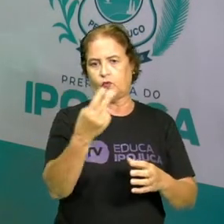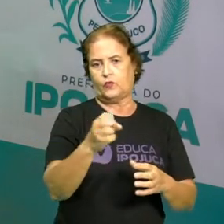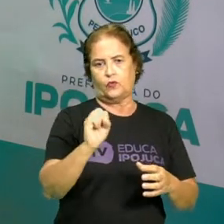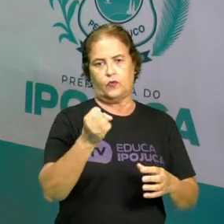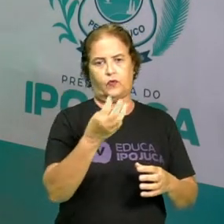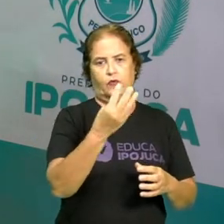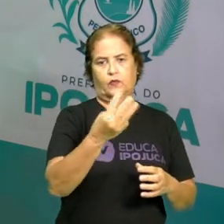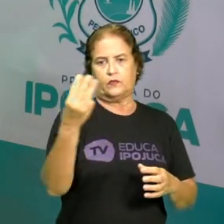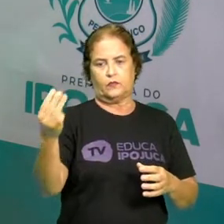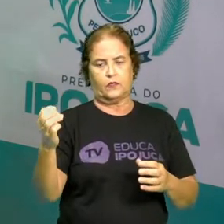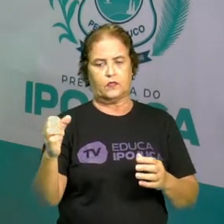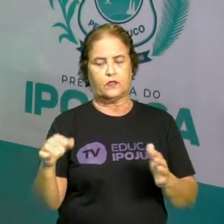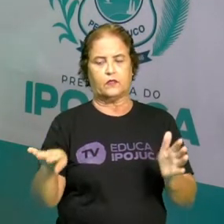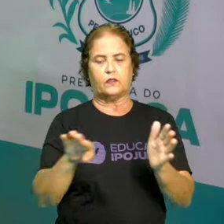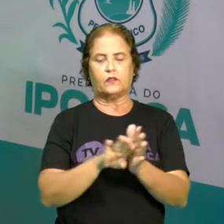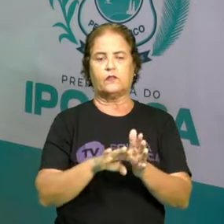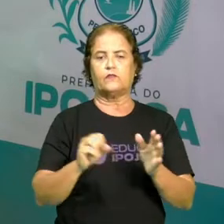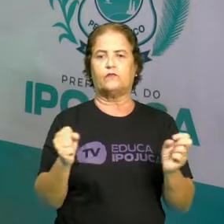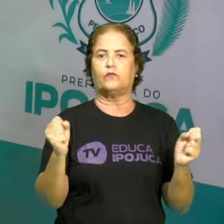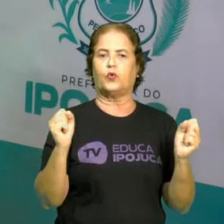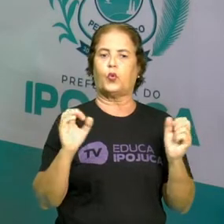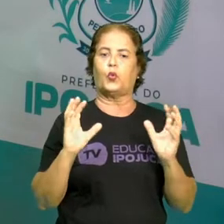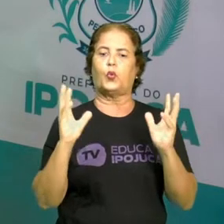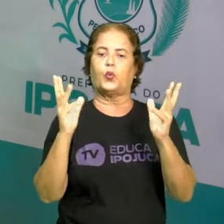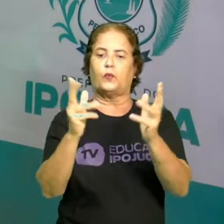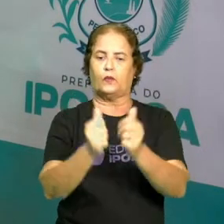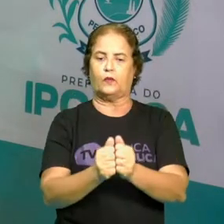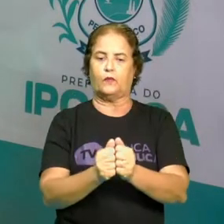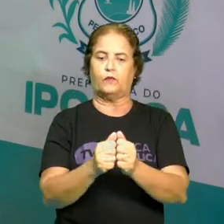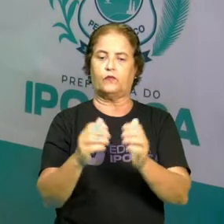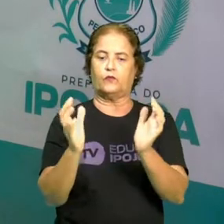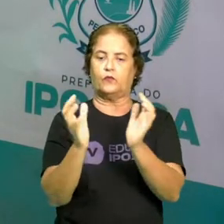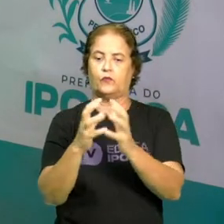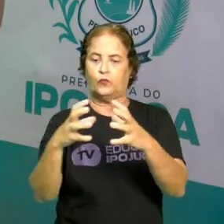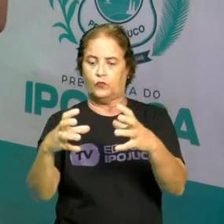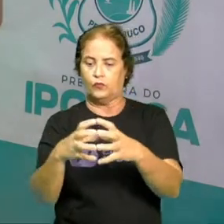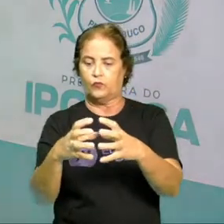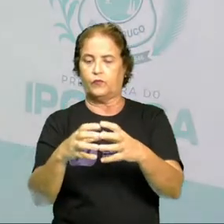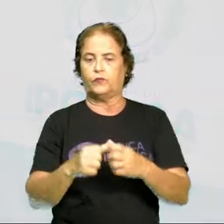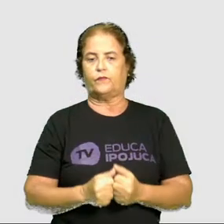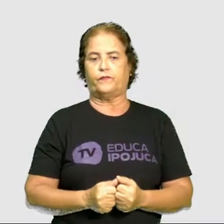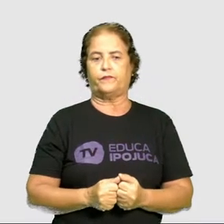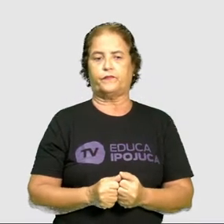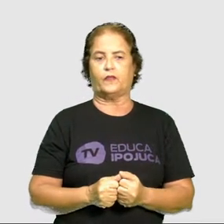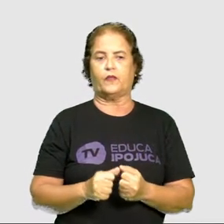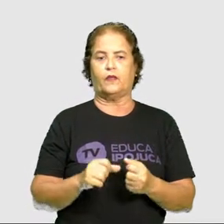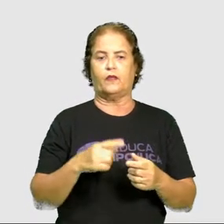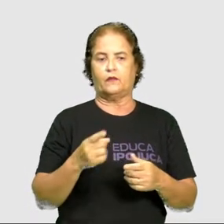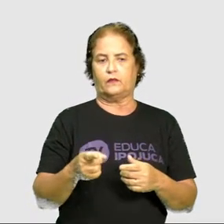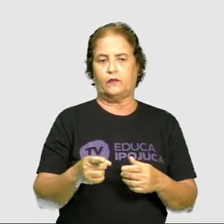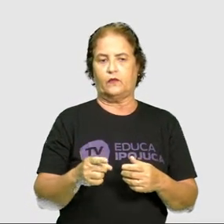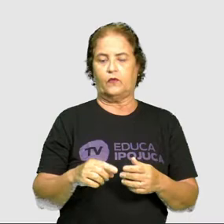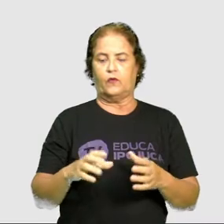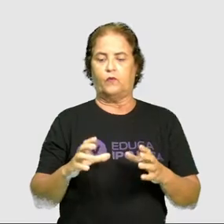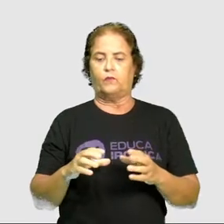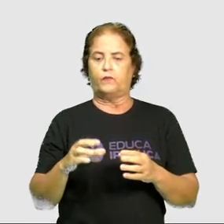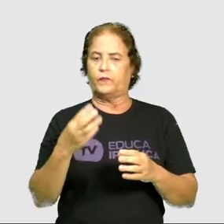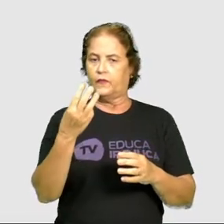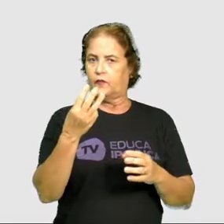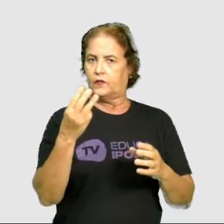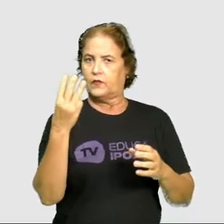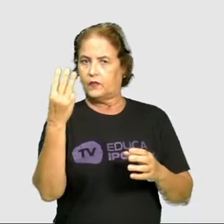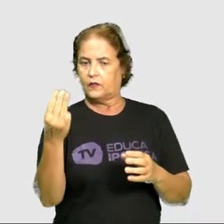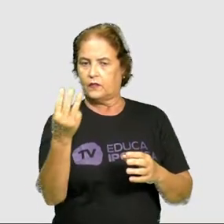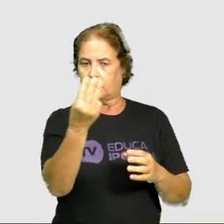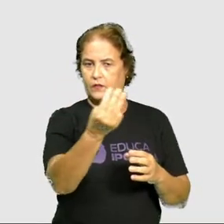3, até chegar ao total que tem naquele grupo. Sendo assim, agrupando as bolas em grupos de 3